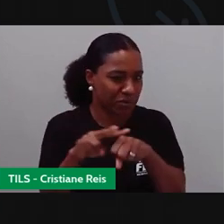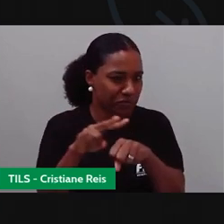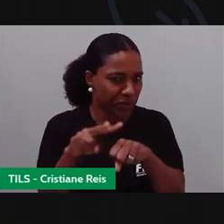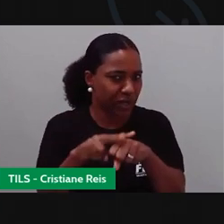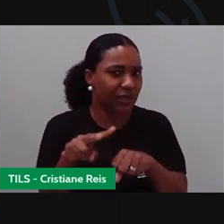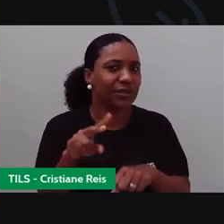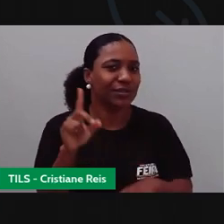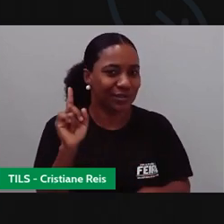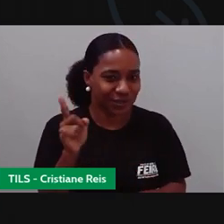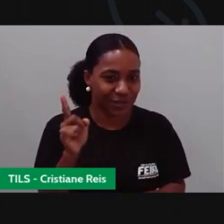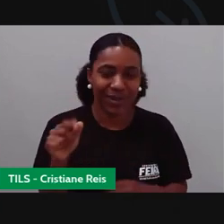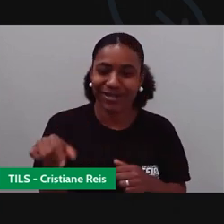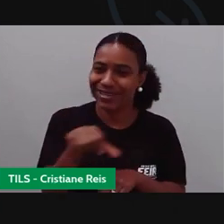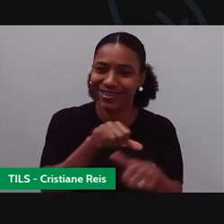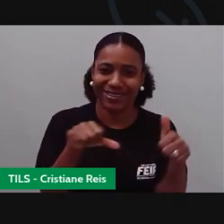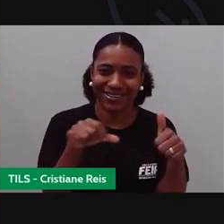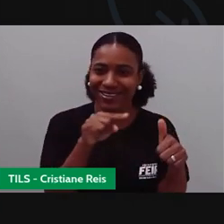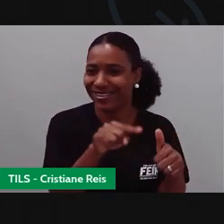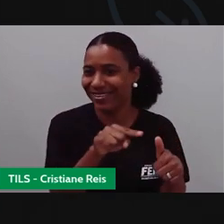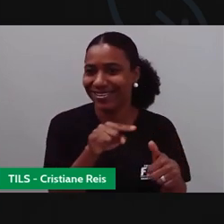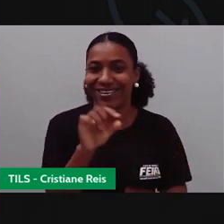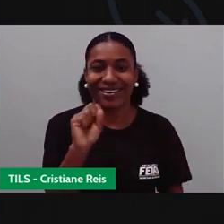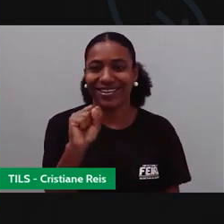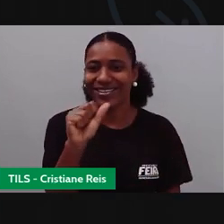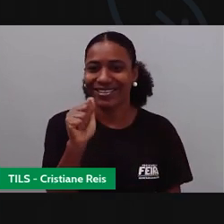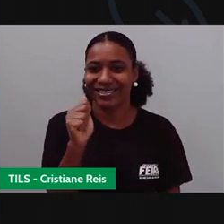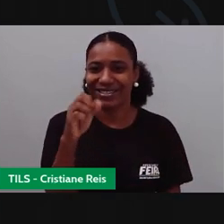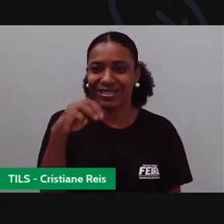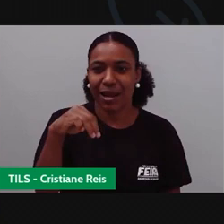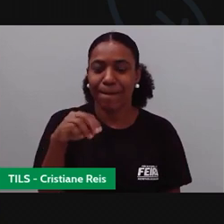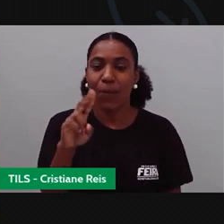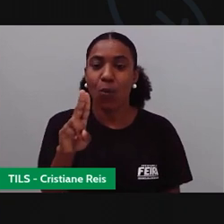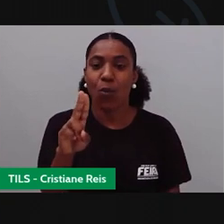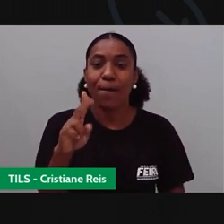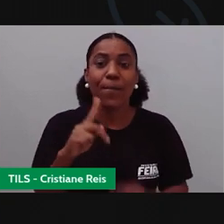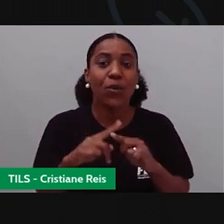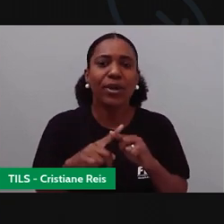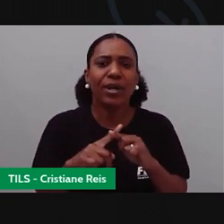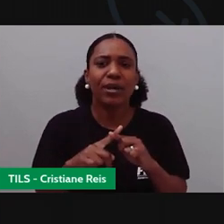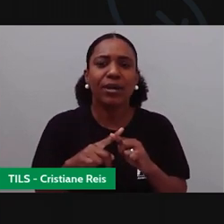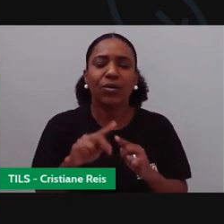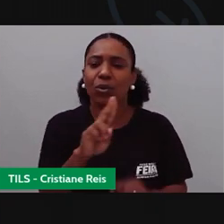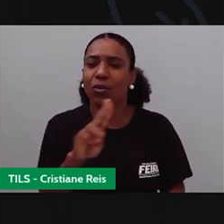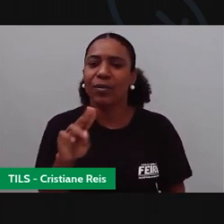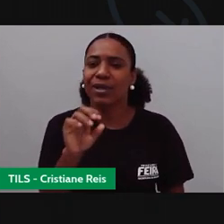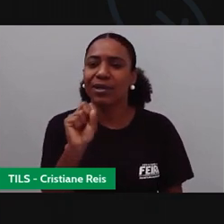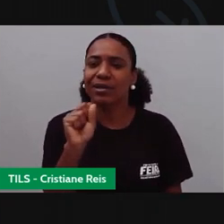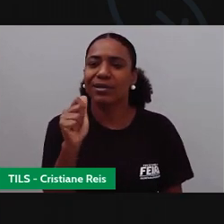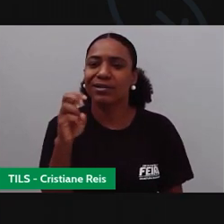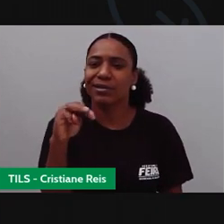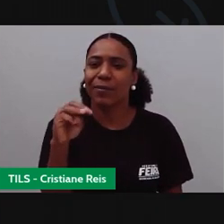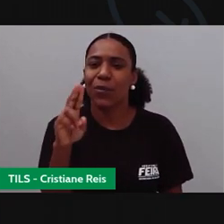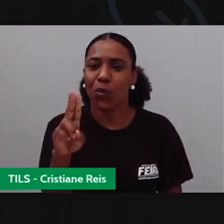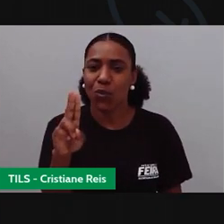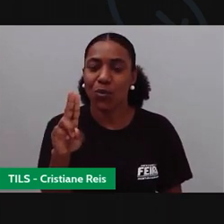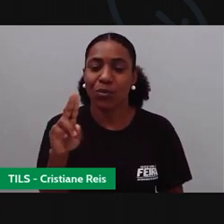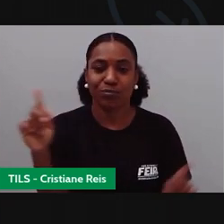SAMU. Só relembrando que o nome é SAMU, porque é o quê? uma